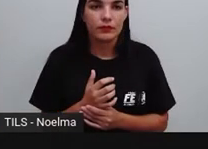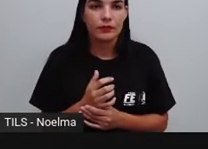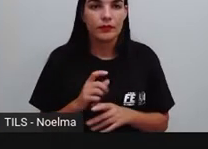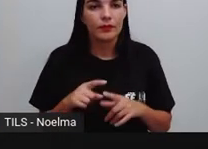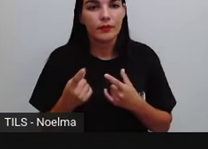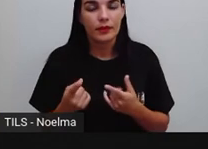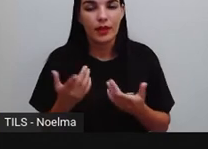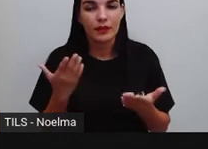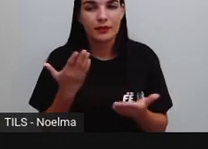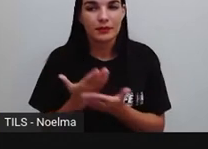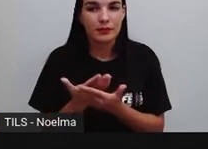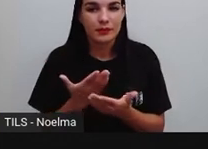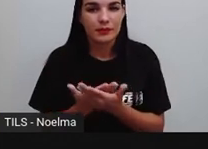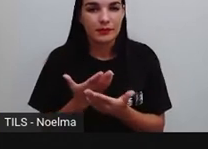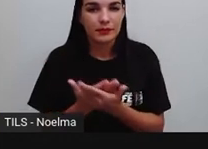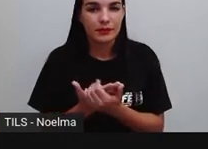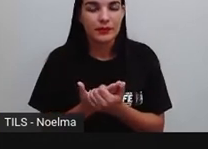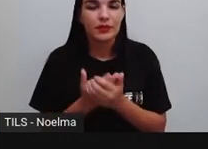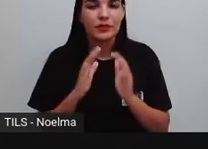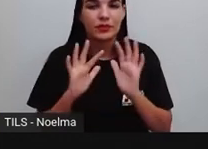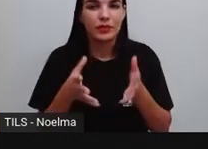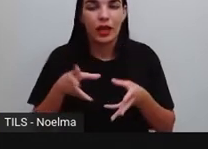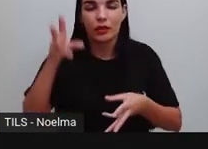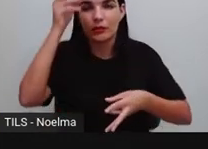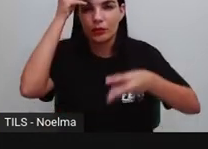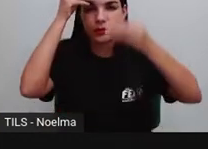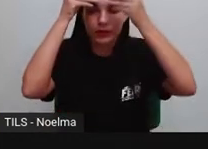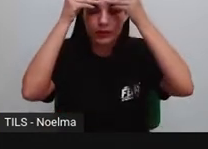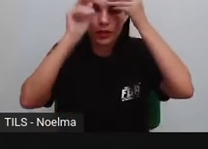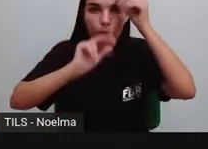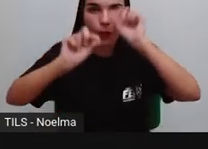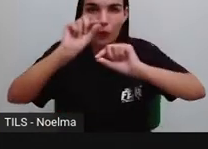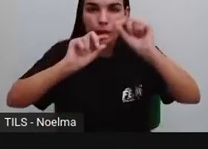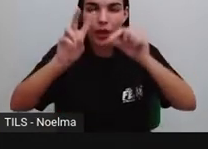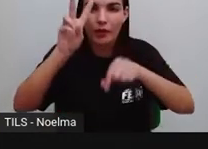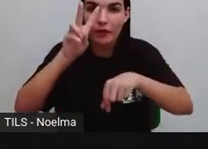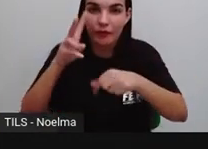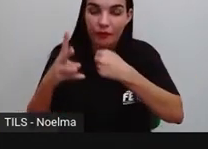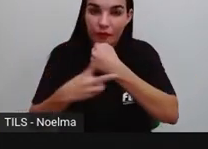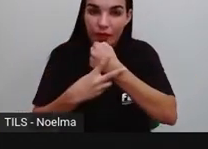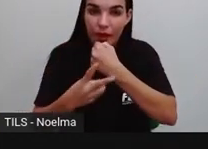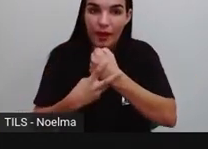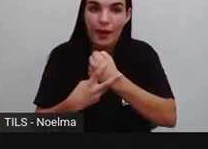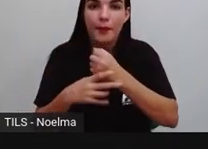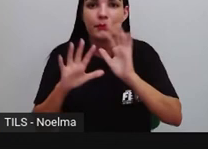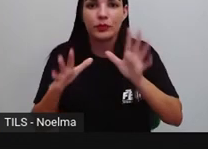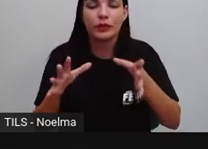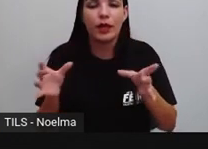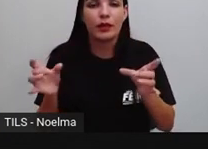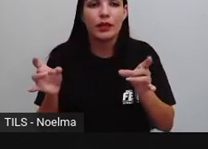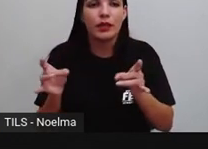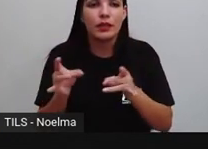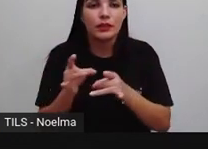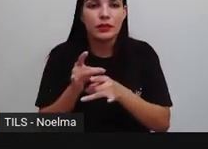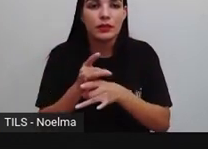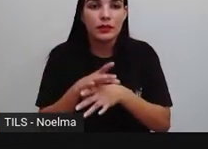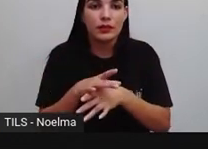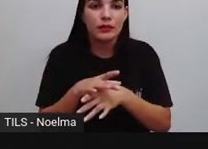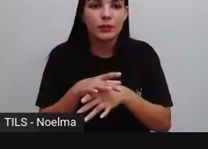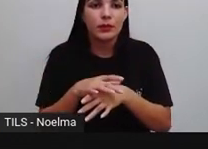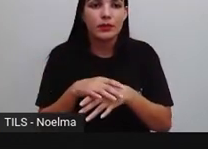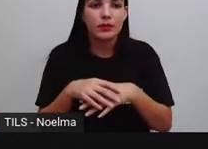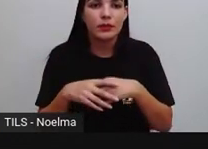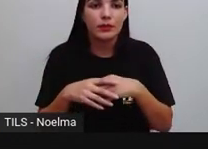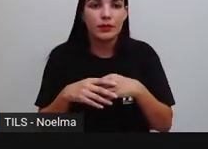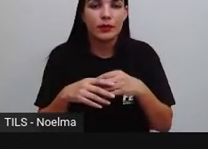Bom, agora que vocês já compreenderam aí sobre os verbos, né? Vocês já puderam observar aí